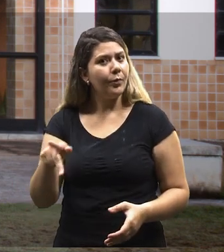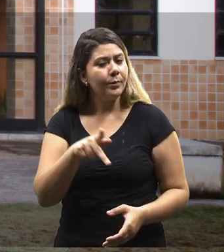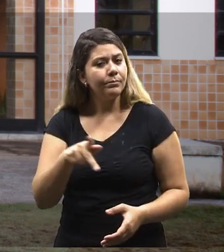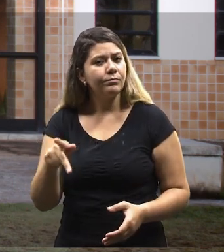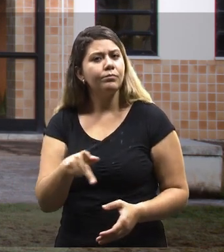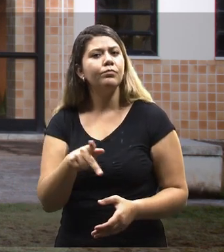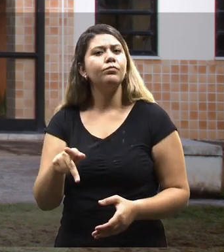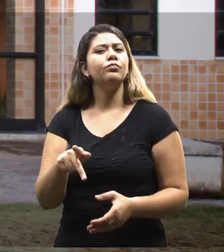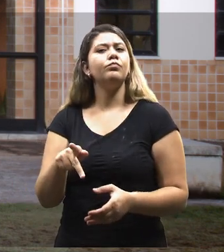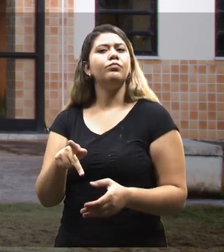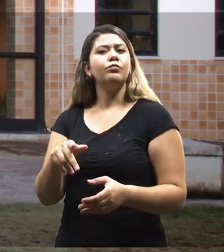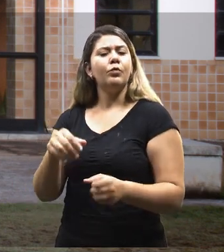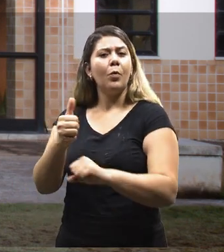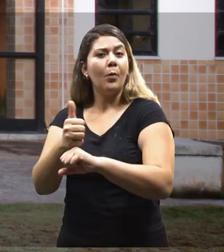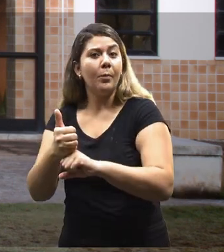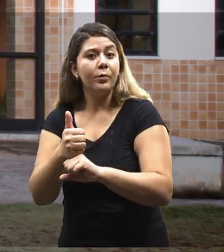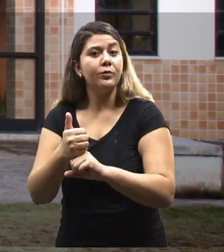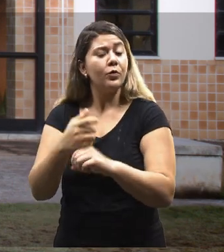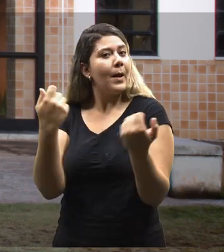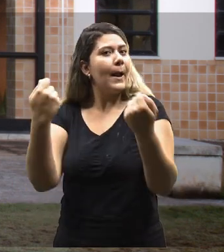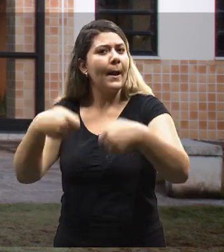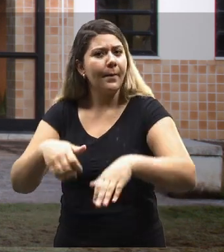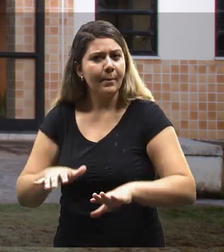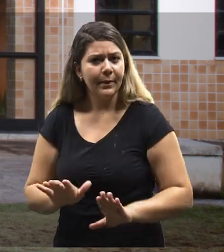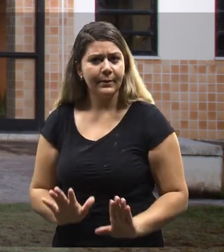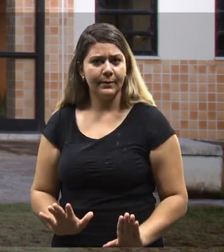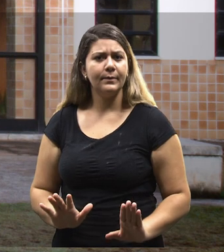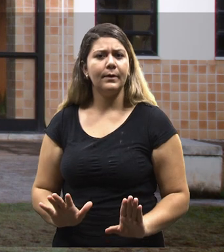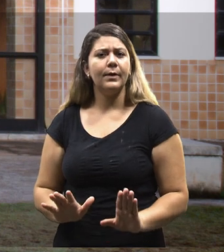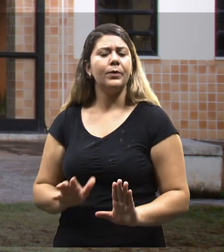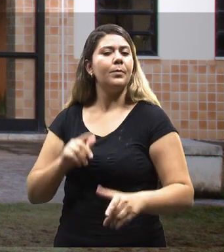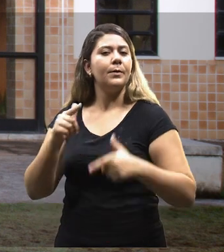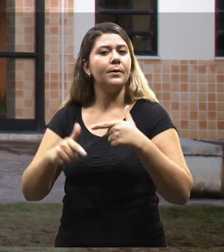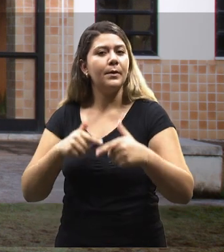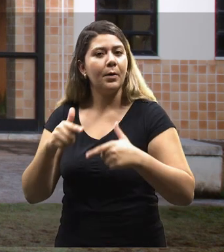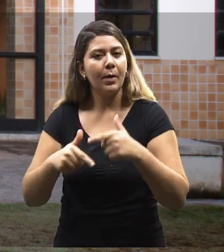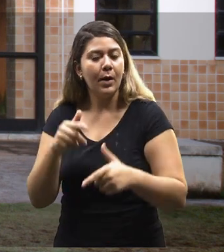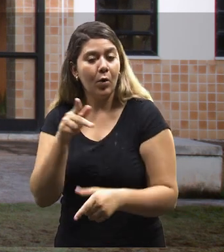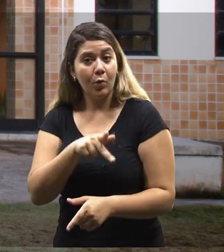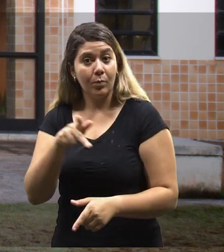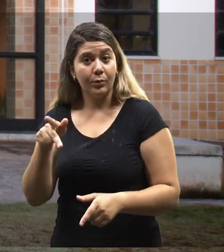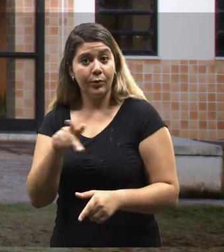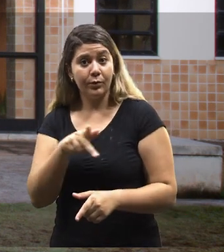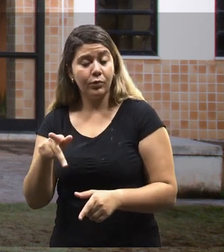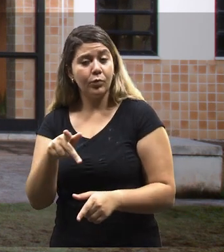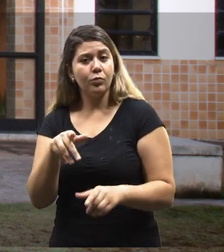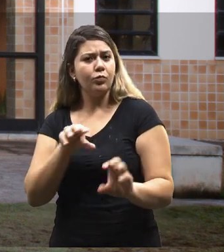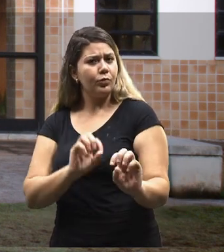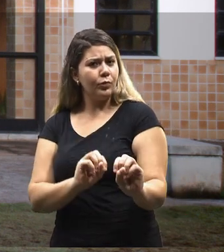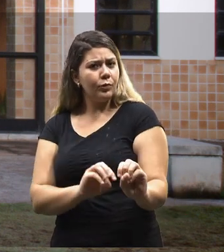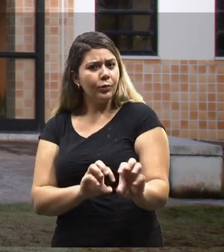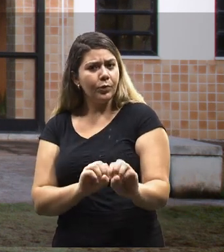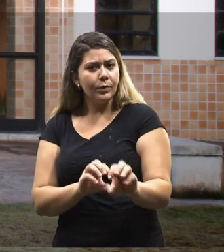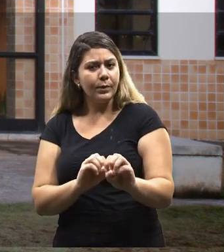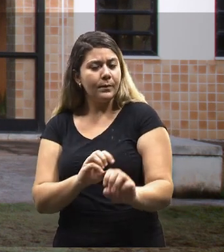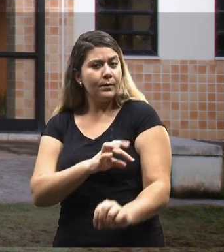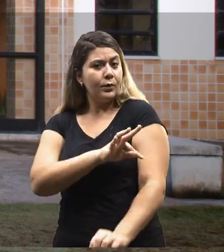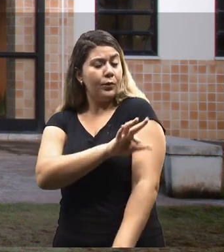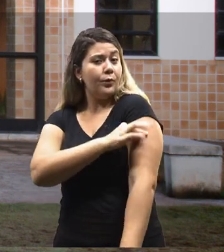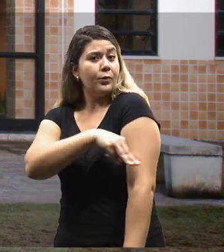professor, um profissional capacitado para atuar como docente, tanto no ensino